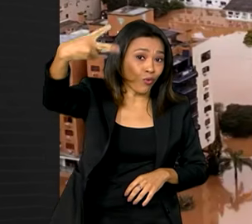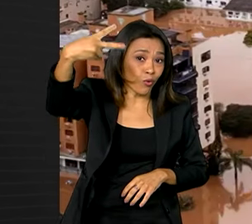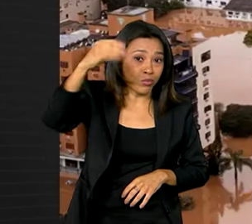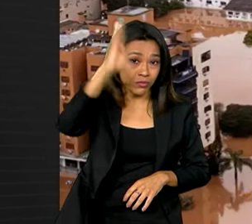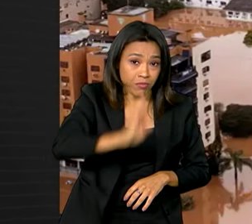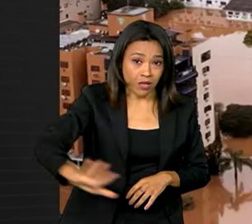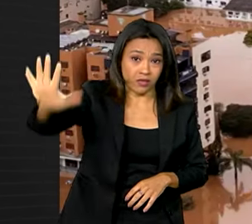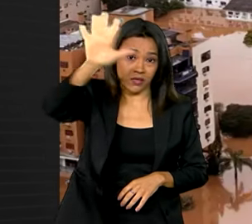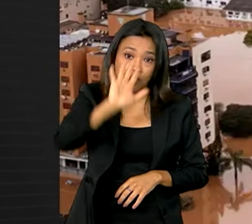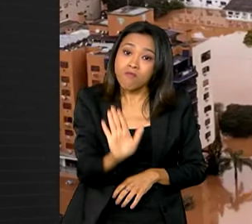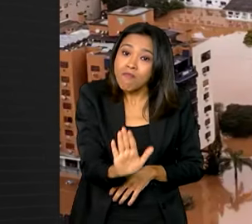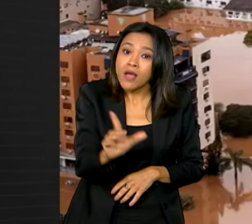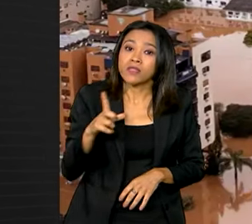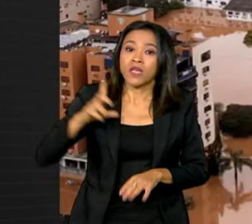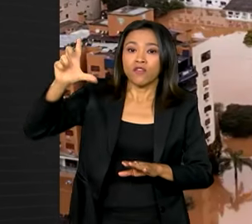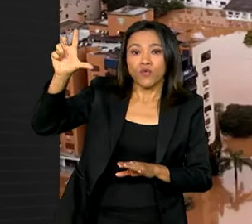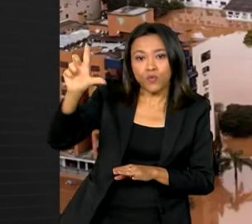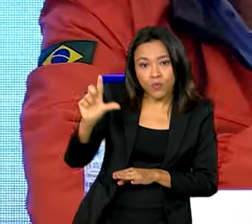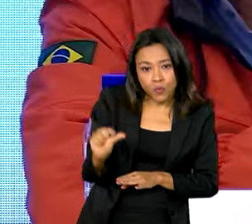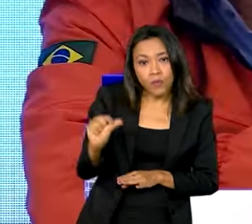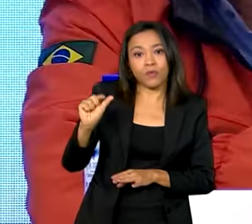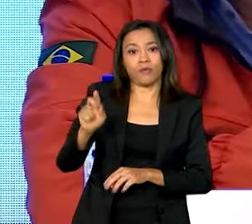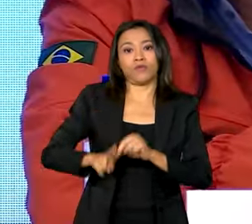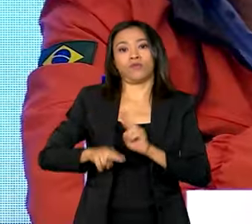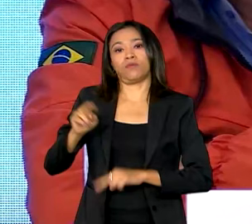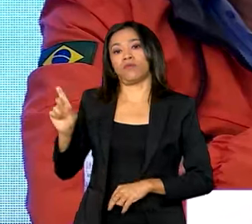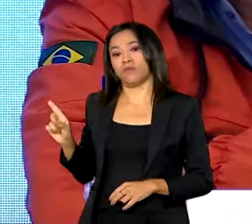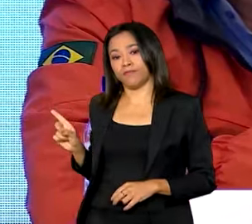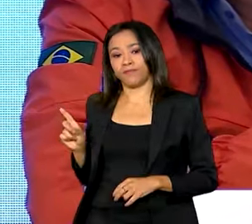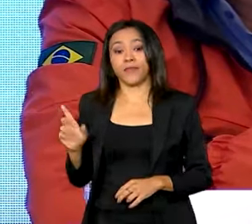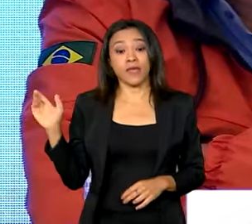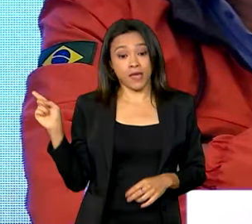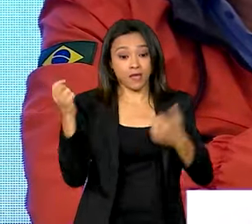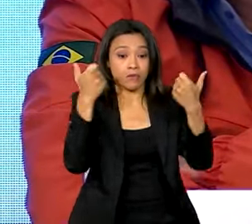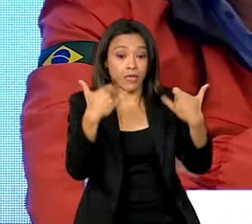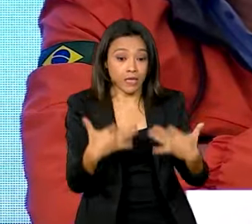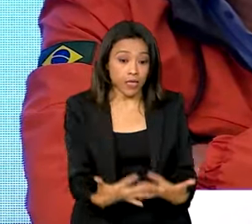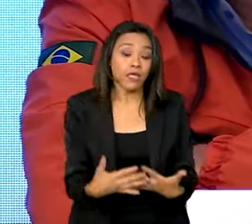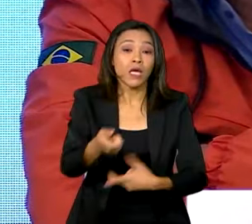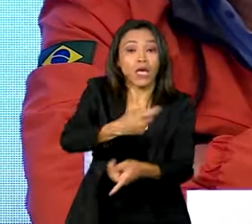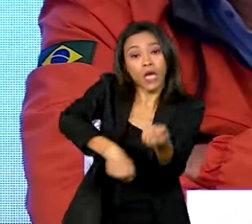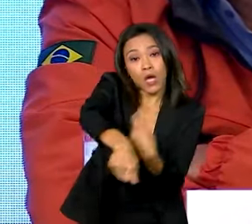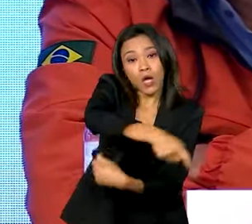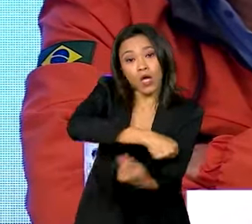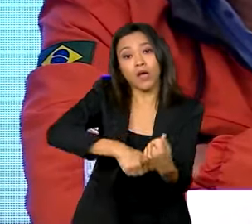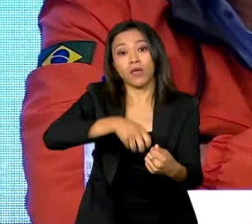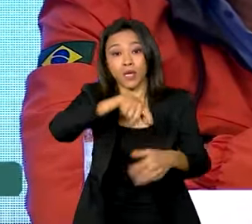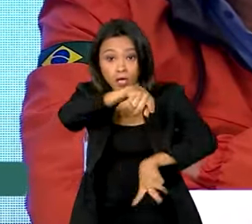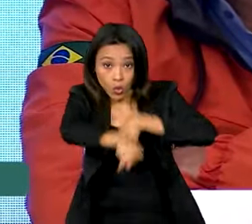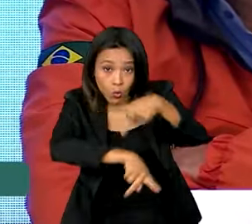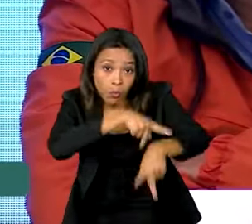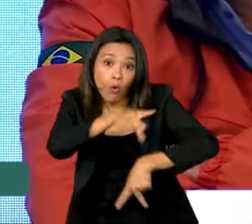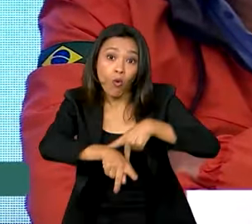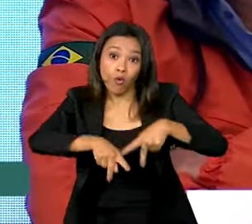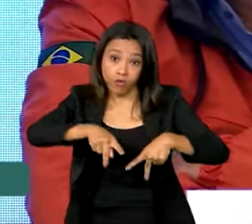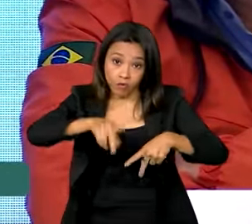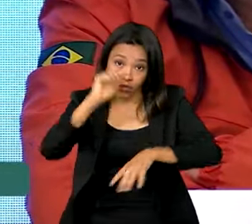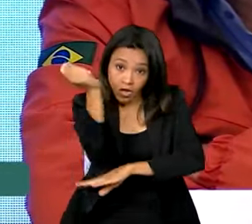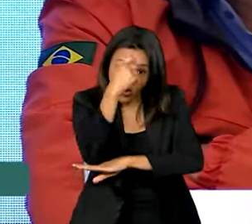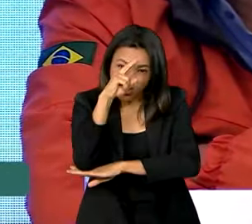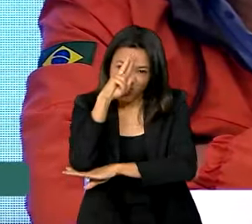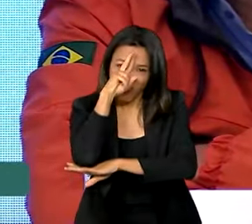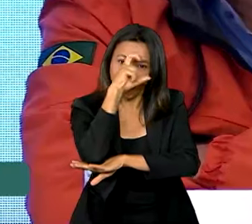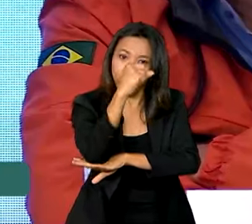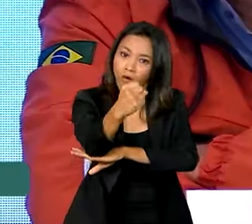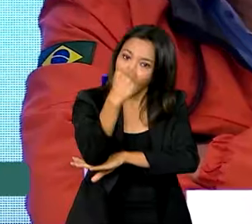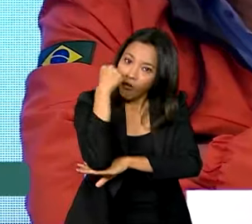porém, houve deflação em junho. A economia e o povo gaúcho mostram sua força, mostram sua determinação